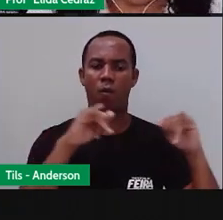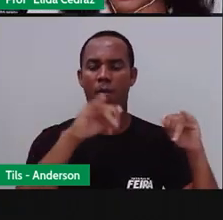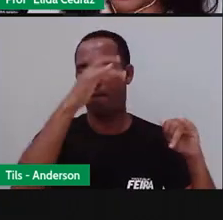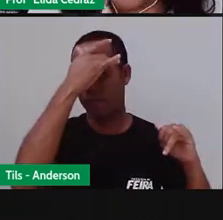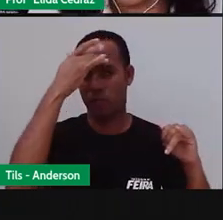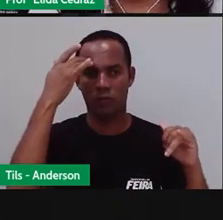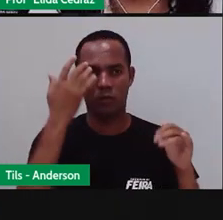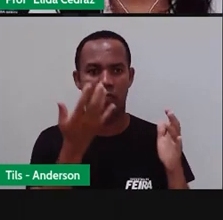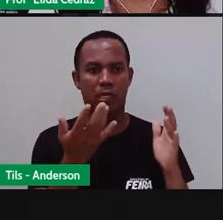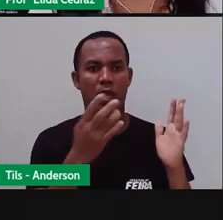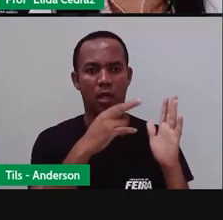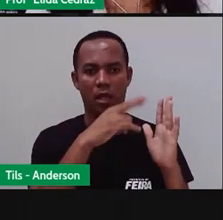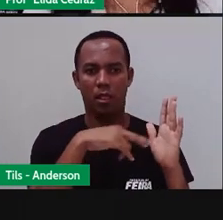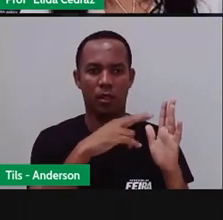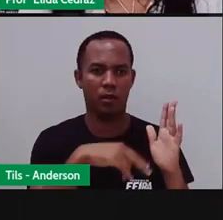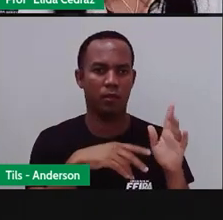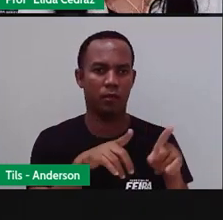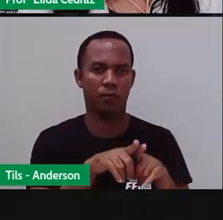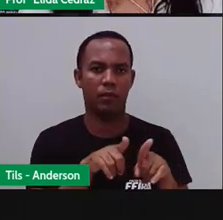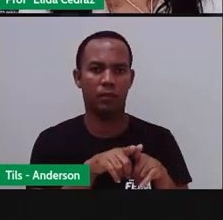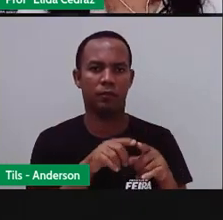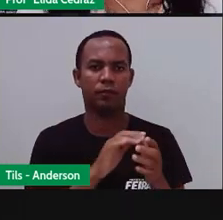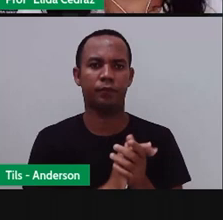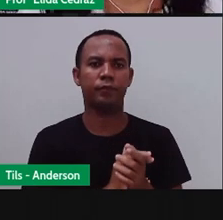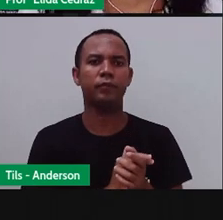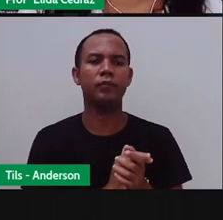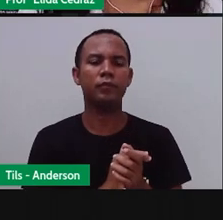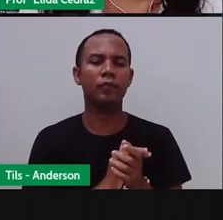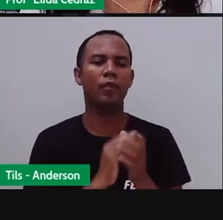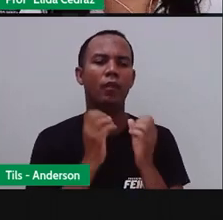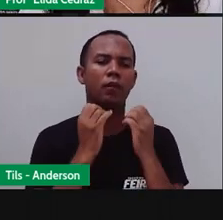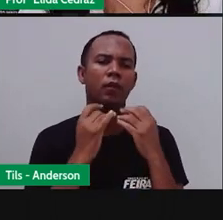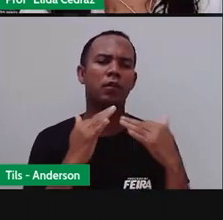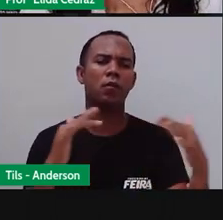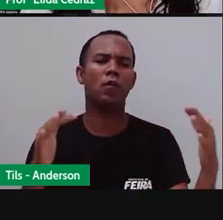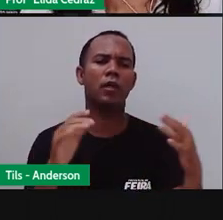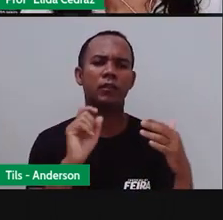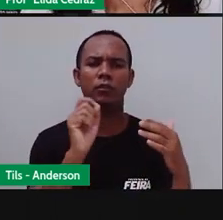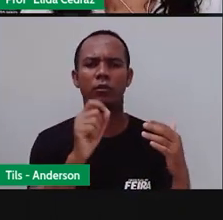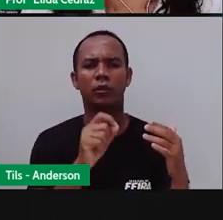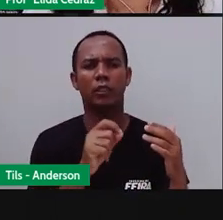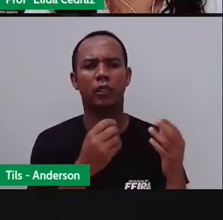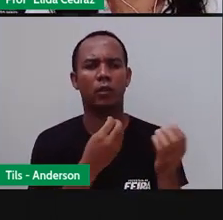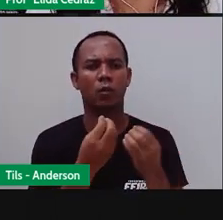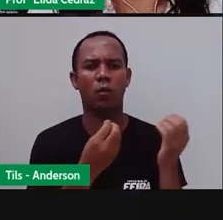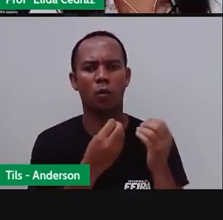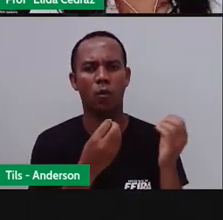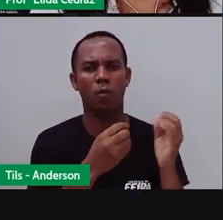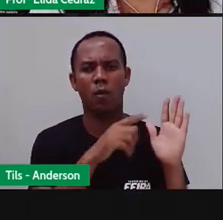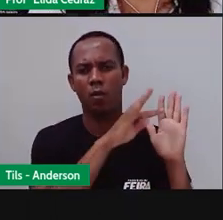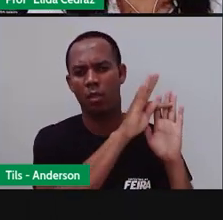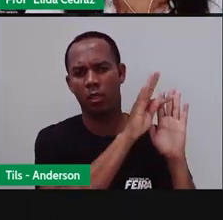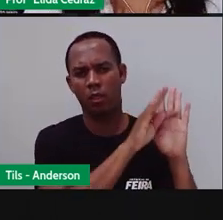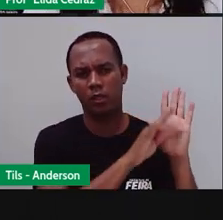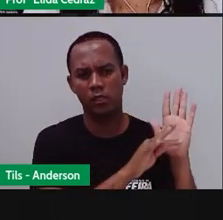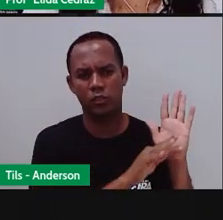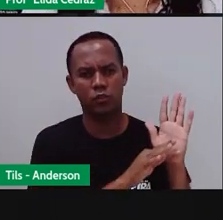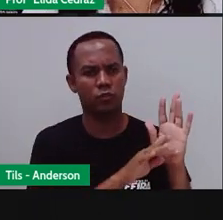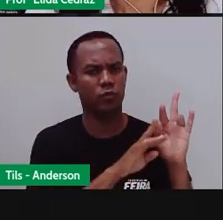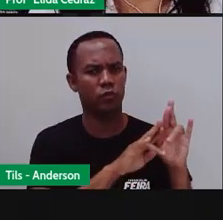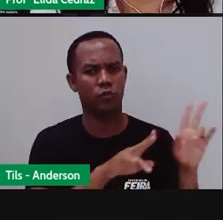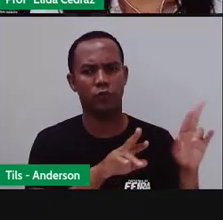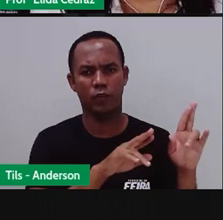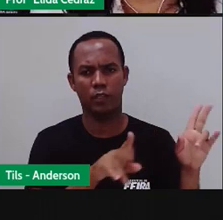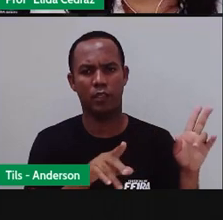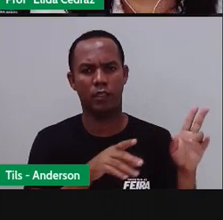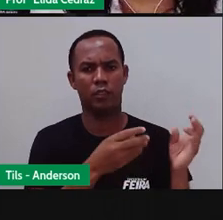que estão lendo. A linguagem dos textos jornalísticos, elas são diferentes